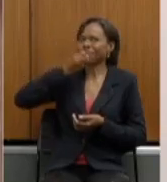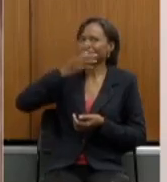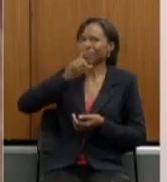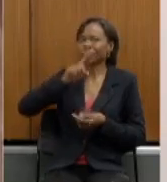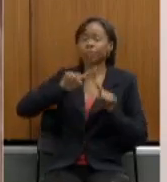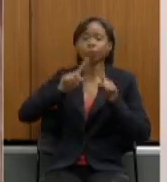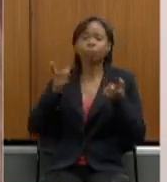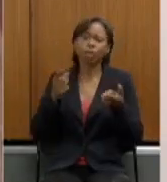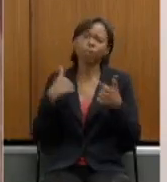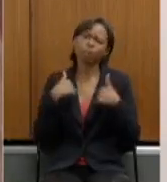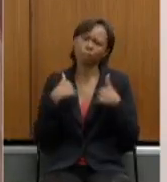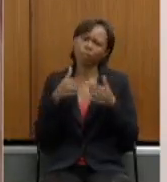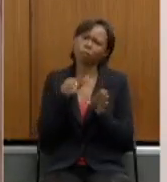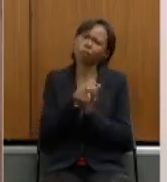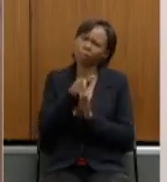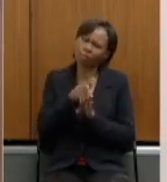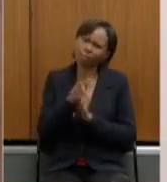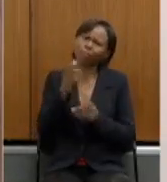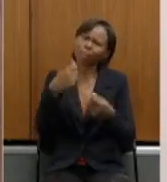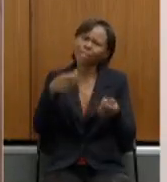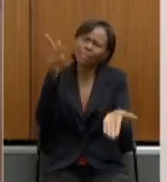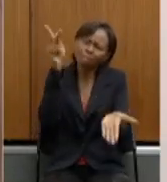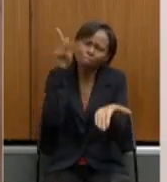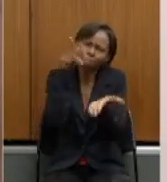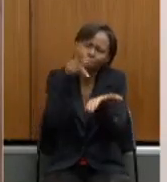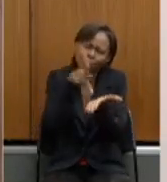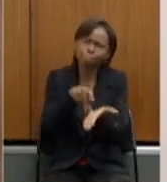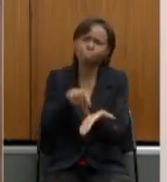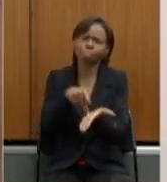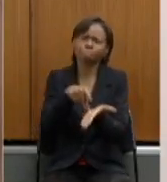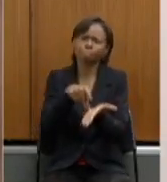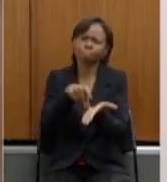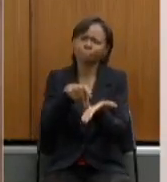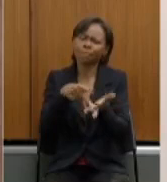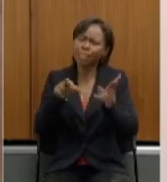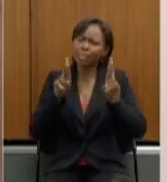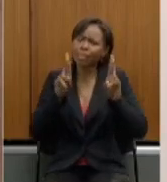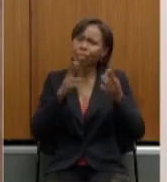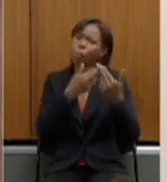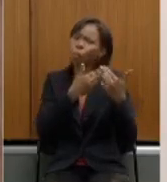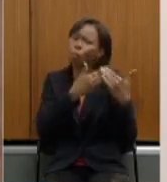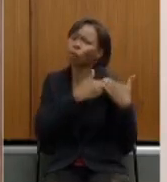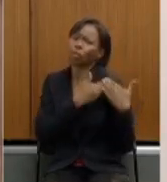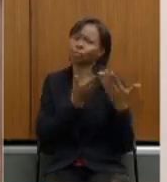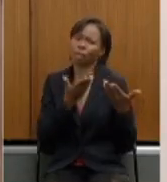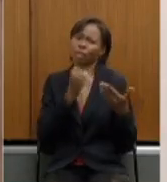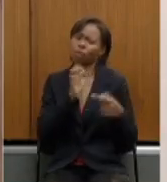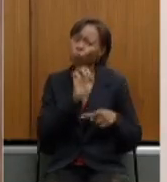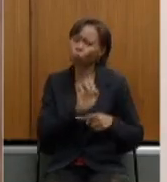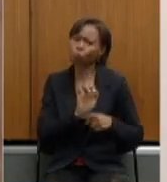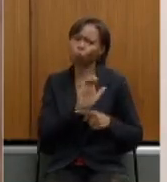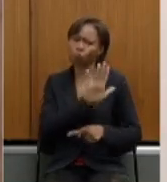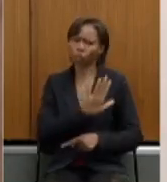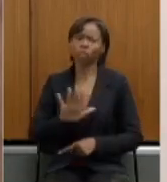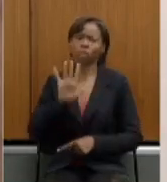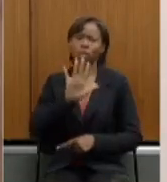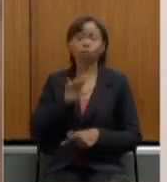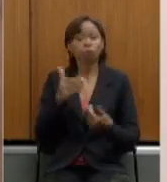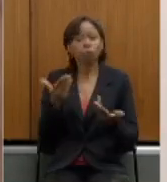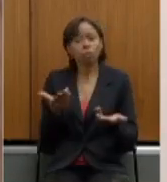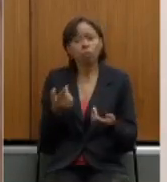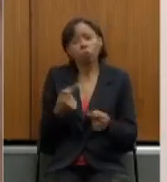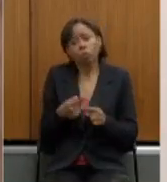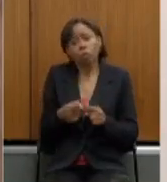ser verdadeiro tem que ter responsabilidade com o Estado num momento como esse e eu acho que os que os servidores querem é